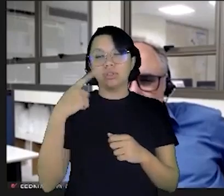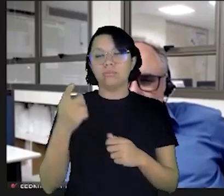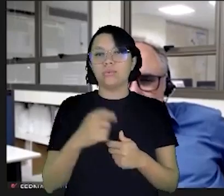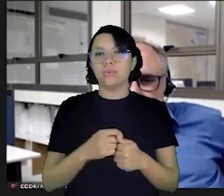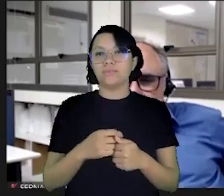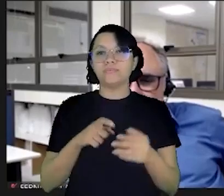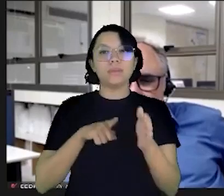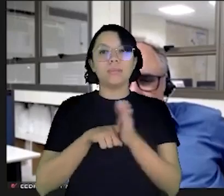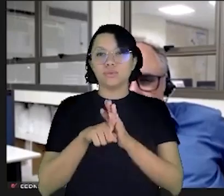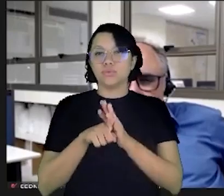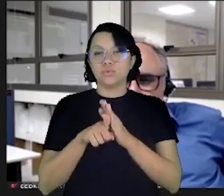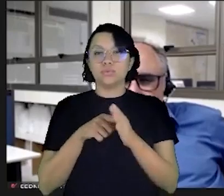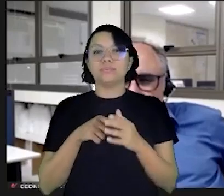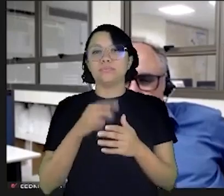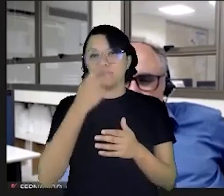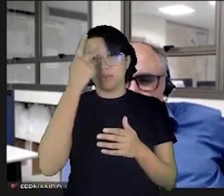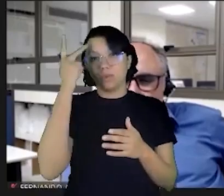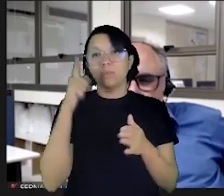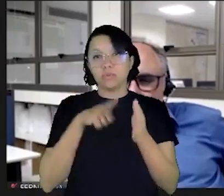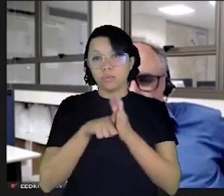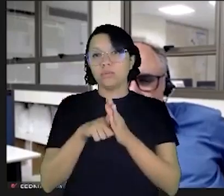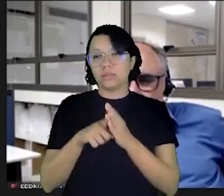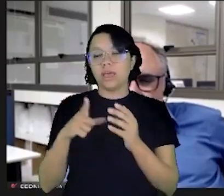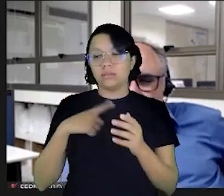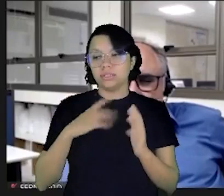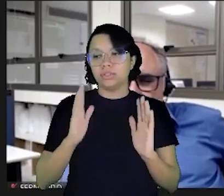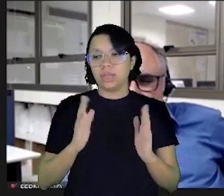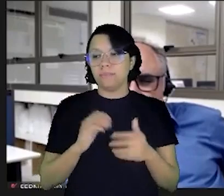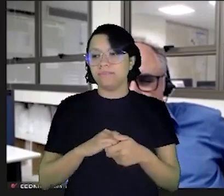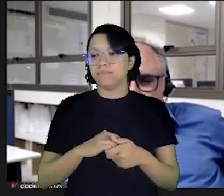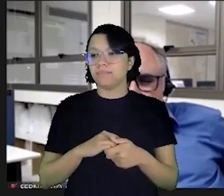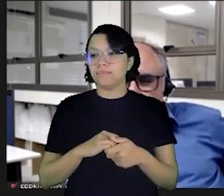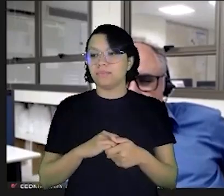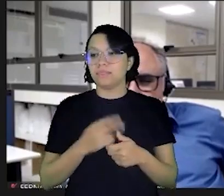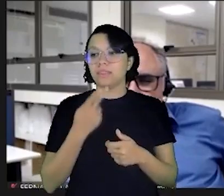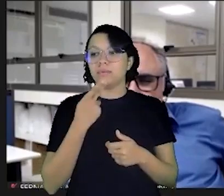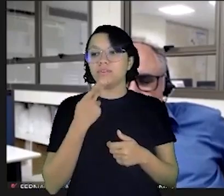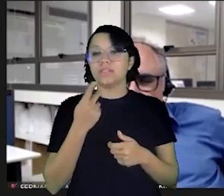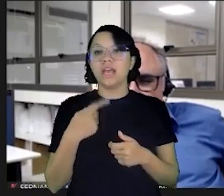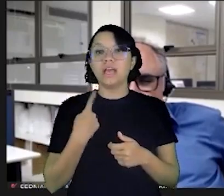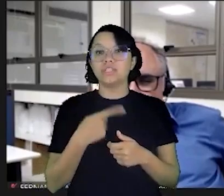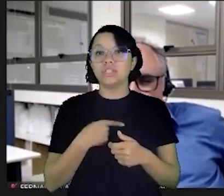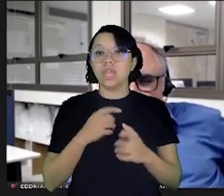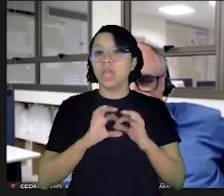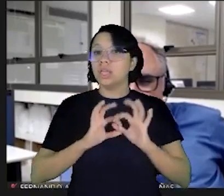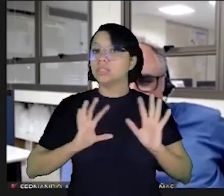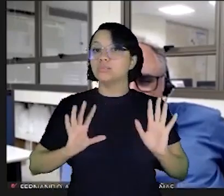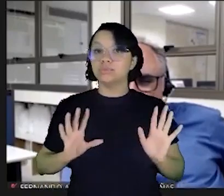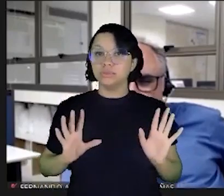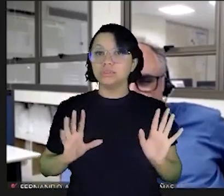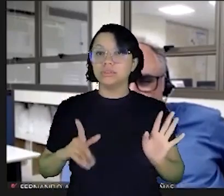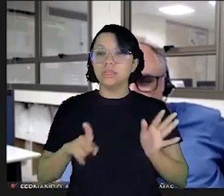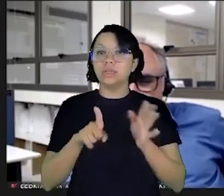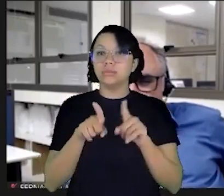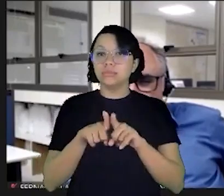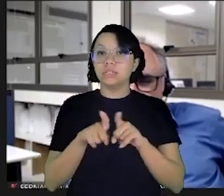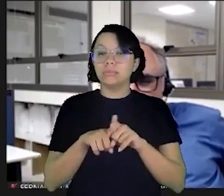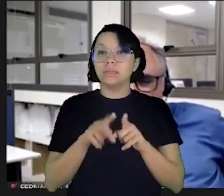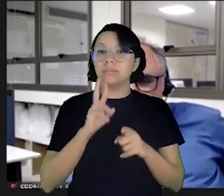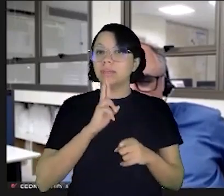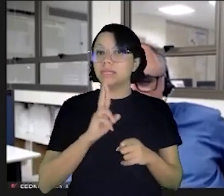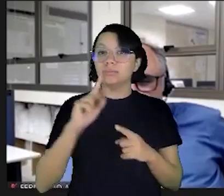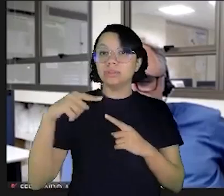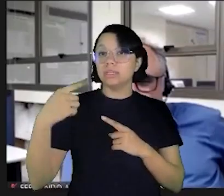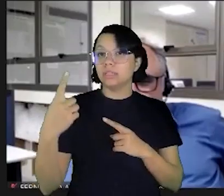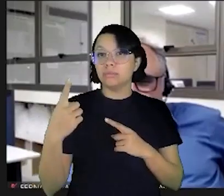pessoas perguntaram então já fica aí a resposta Maria deixa eu te interromper mas pra dizer que a gente fica também à disposição